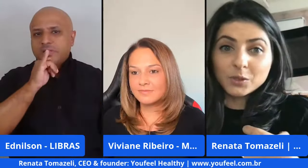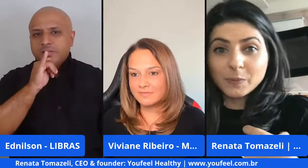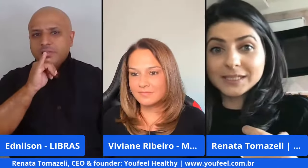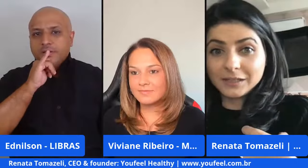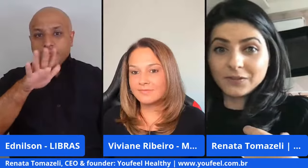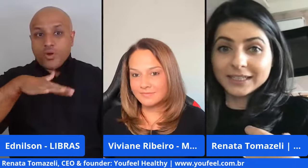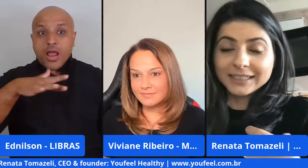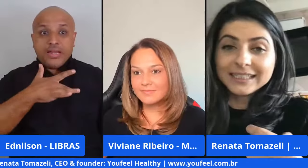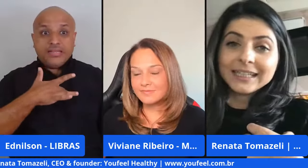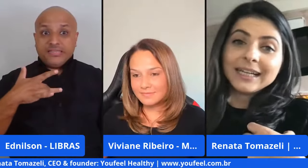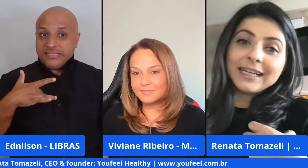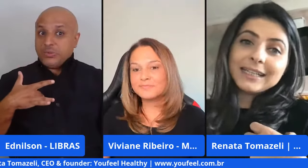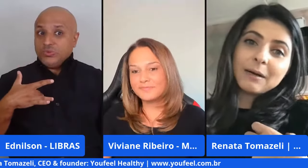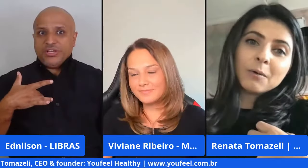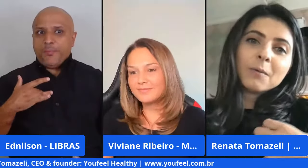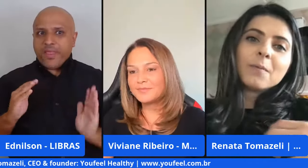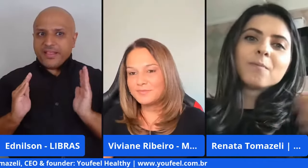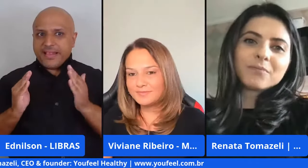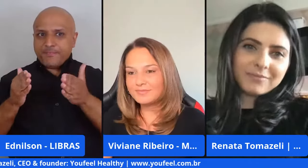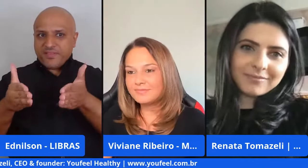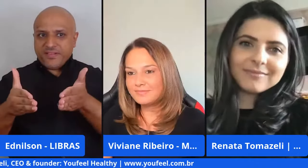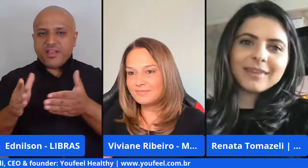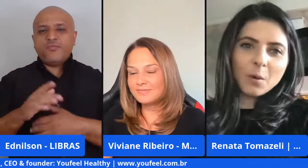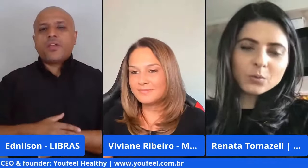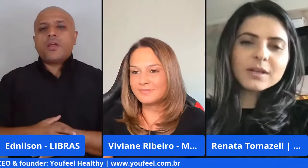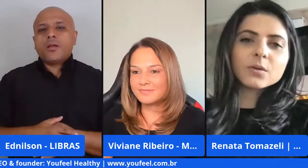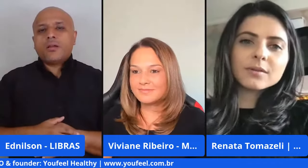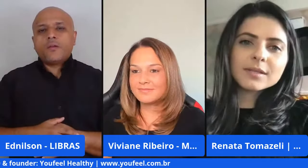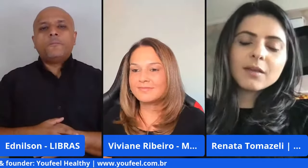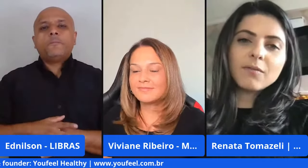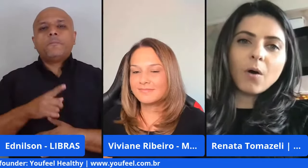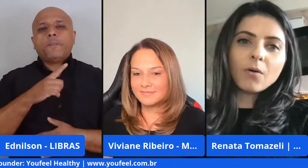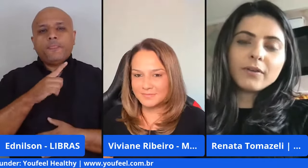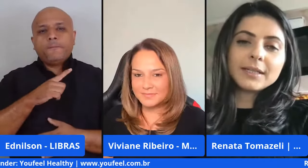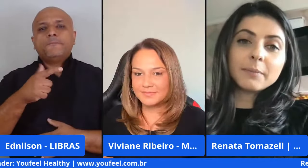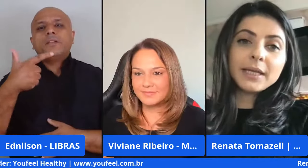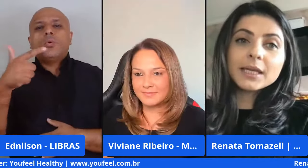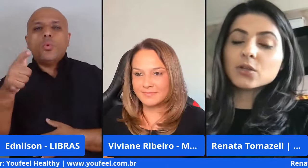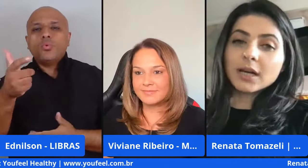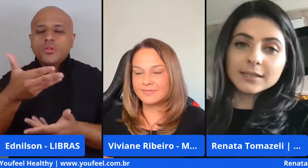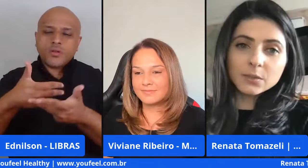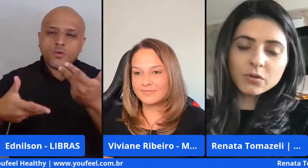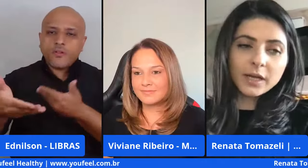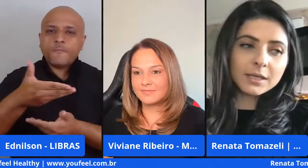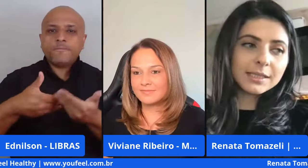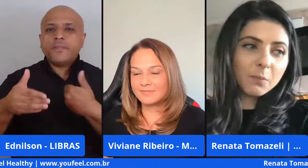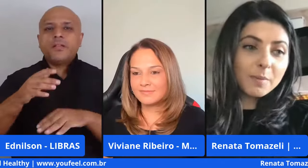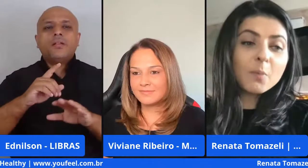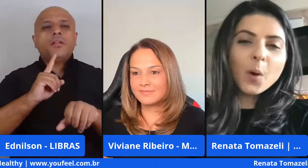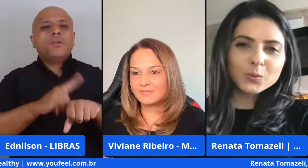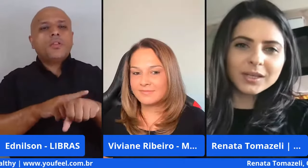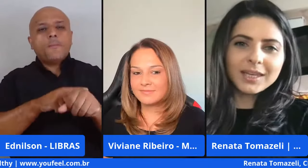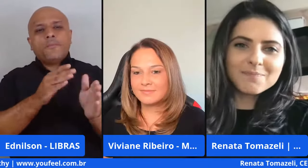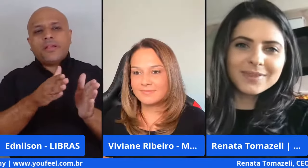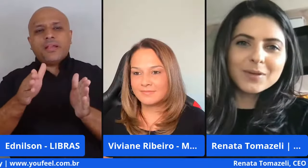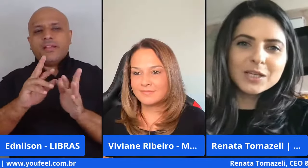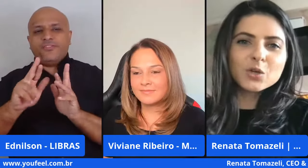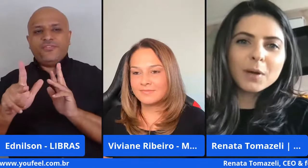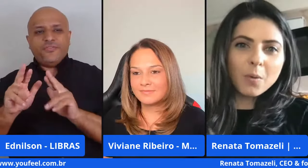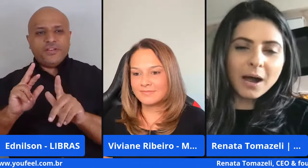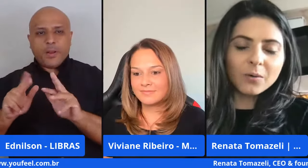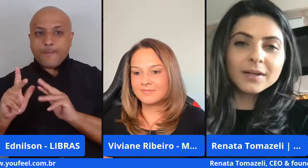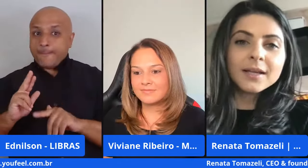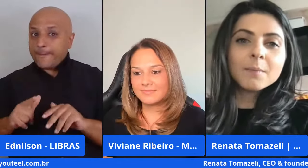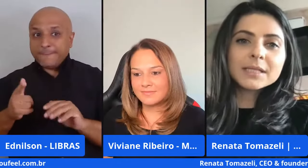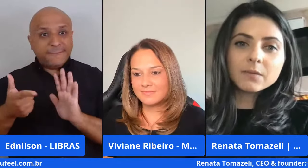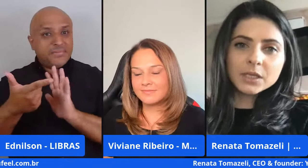da saúde uma área muito específica então tem outras coisas que envolvem também e que as jornadas são diferentes então o primeiro ponto é que não